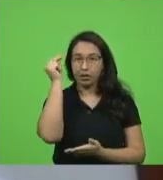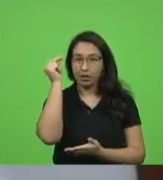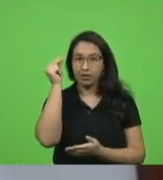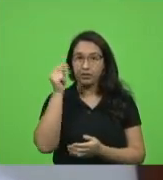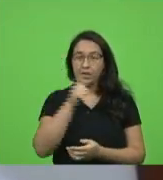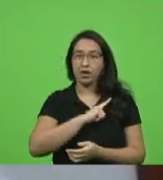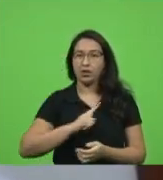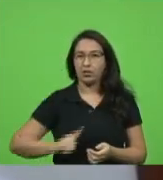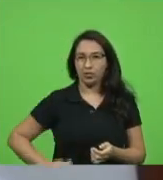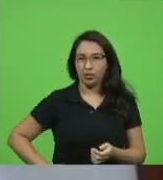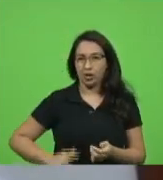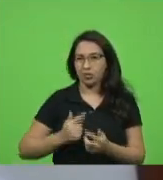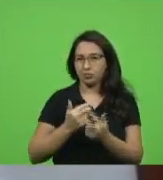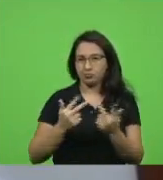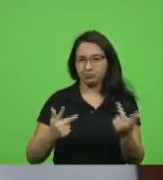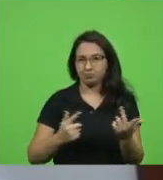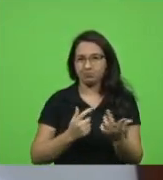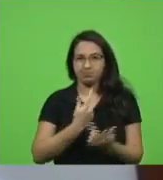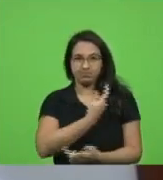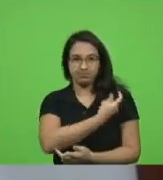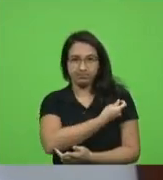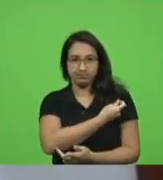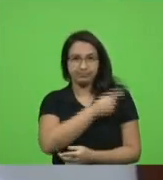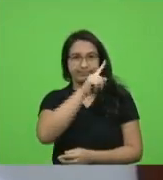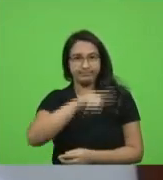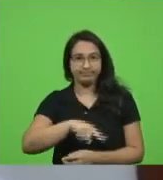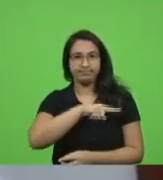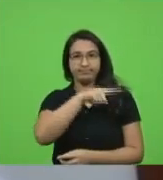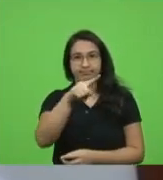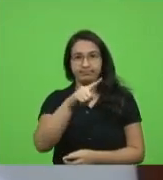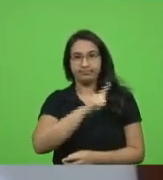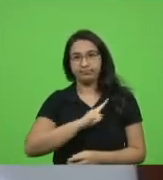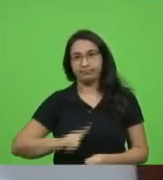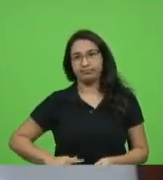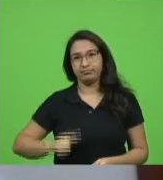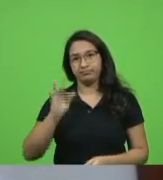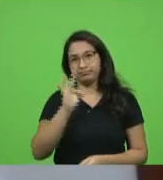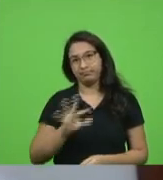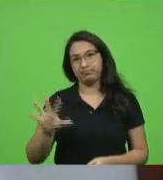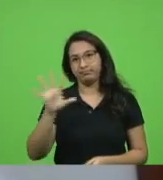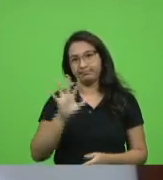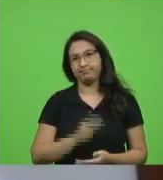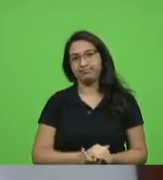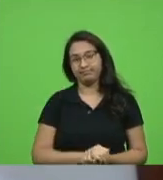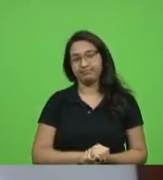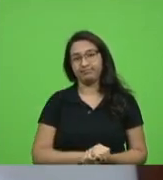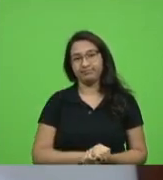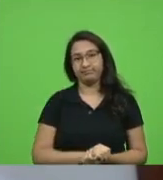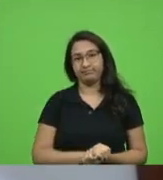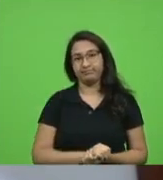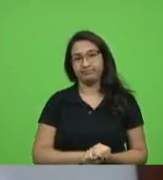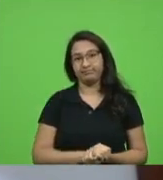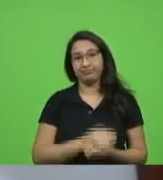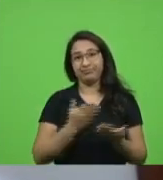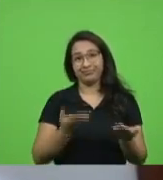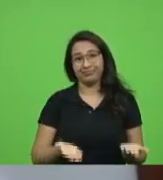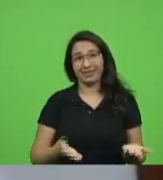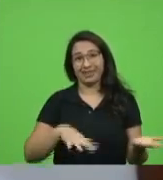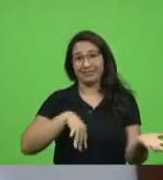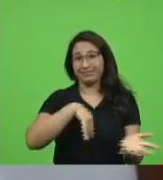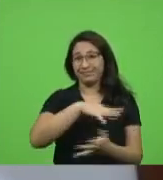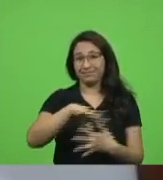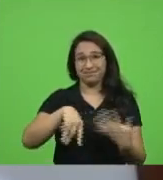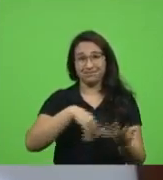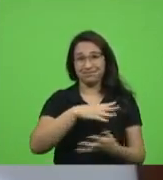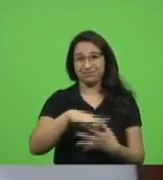governadores de vacinas foi vetada pelo governo federal então está aí instituído o caos o caos está